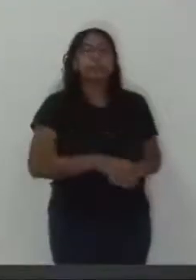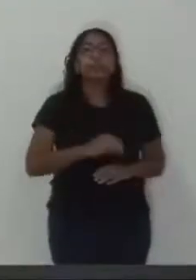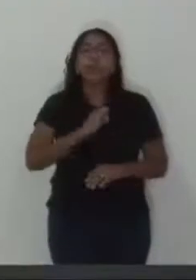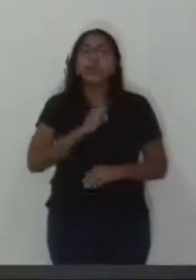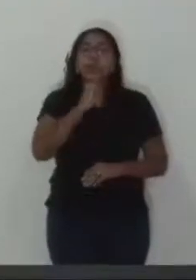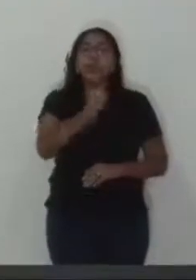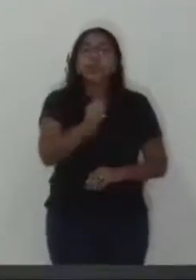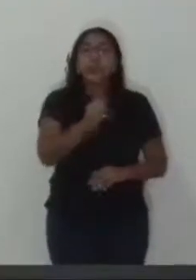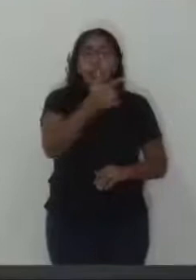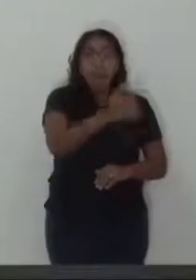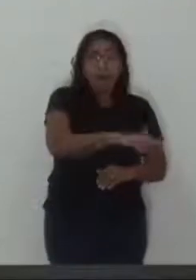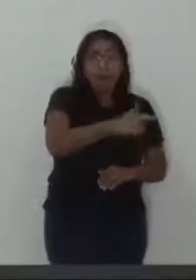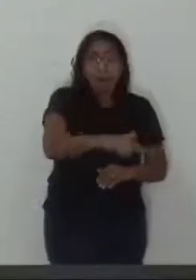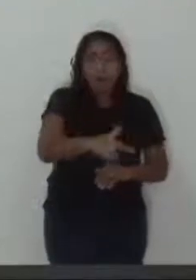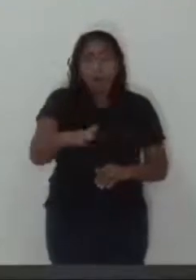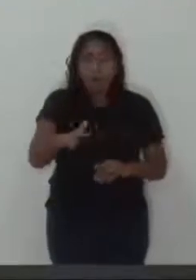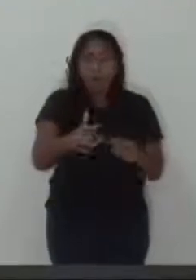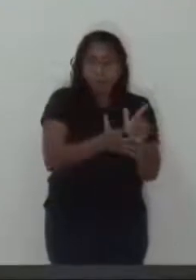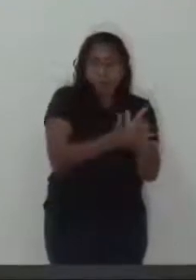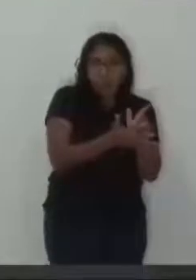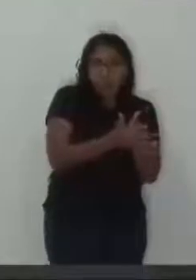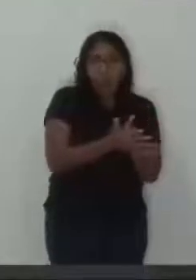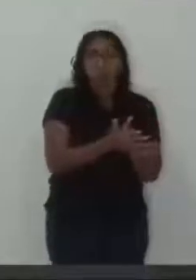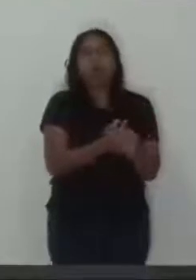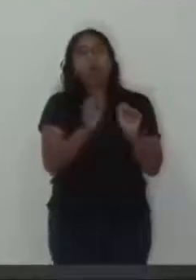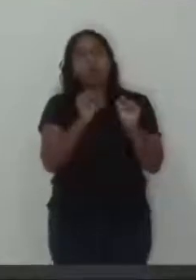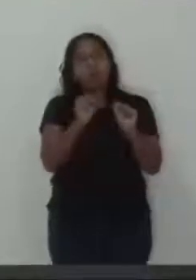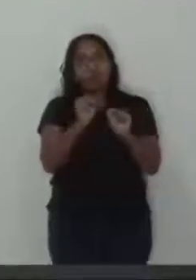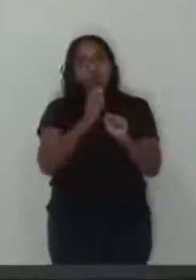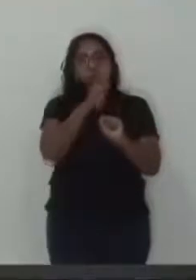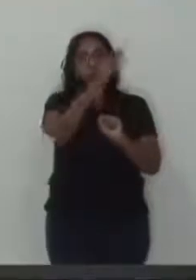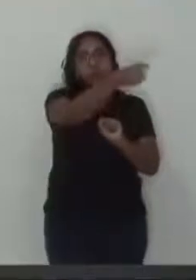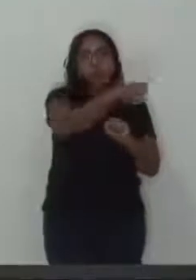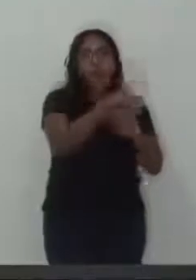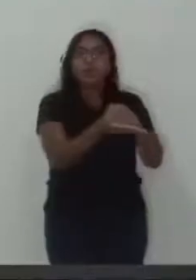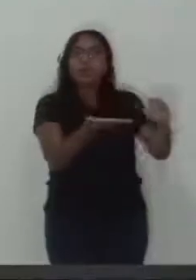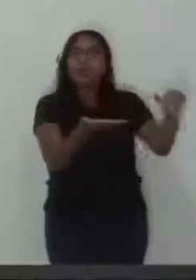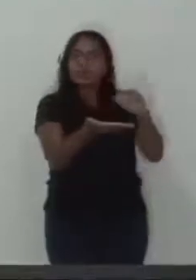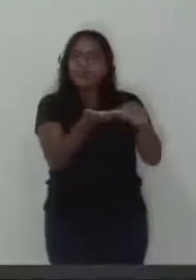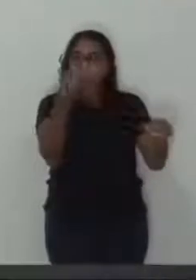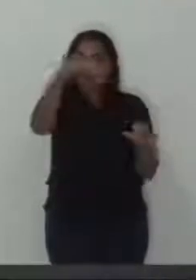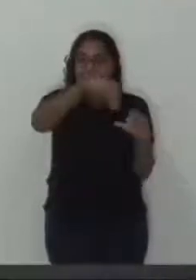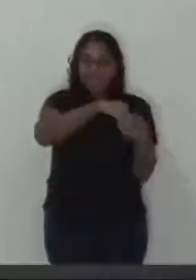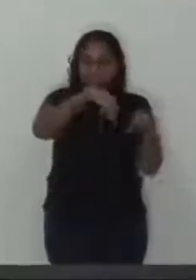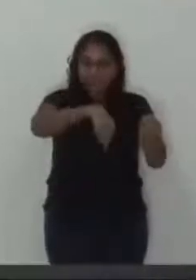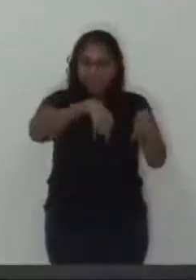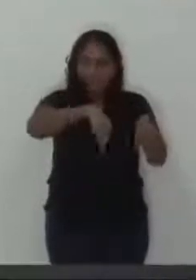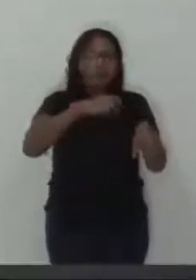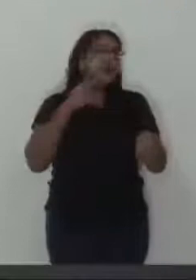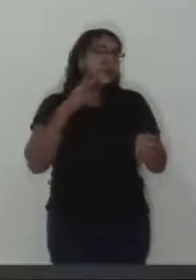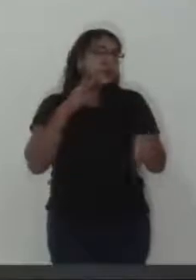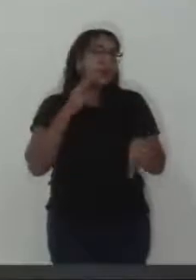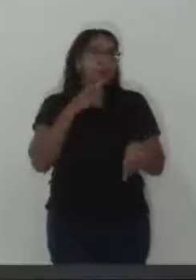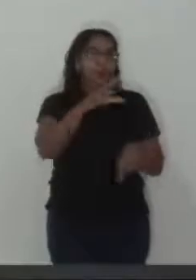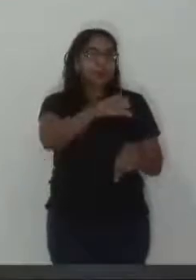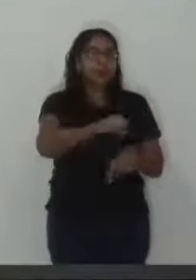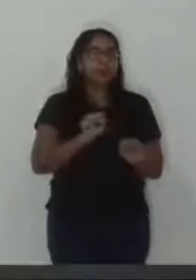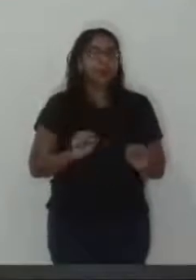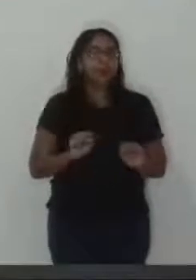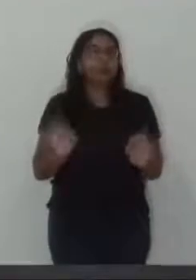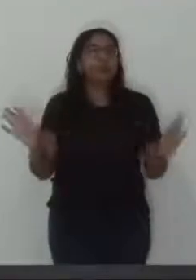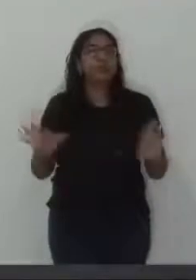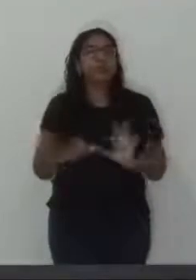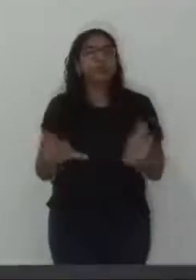vereadores que as demais correspondências exibir diversas para esta sessão encontram-se à disposição da Secretaria da Casa. Por enquanto, é só o Sr.